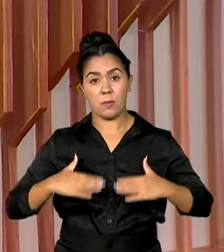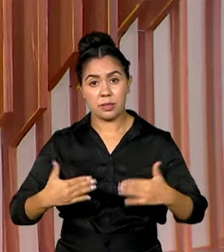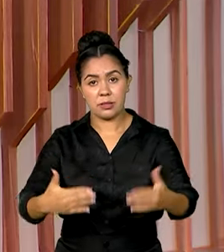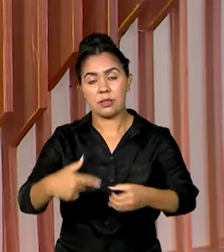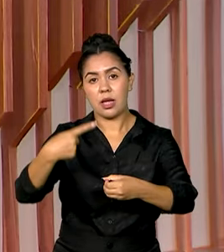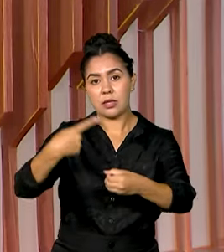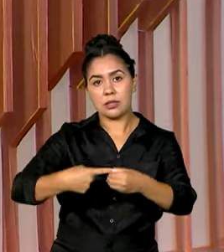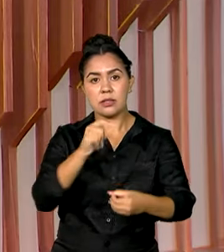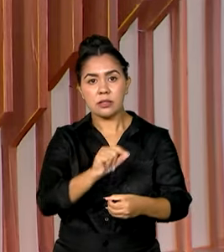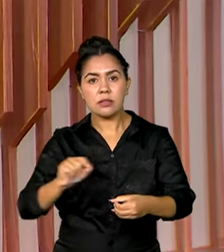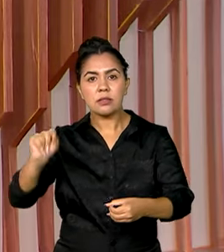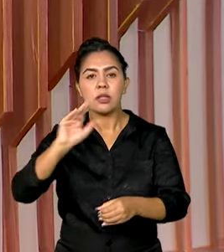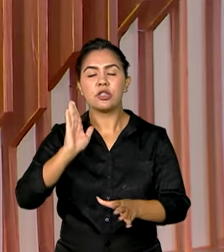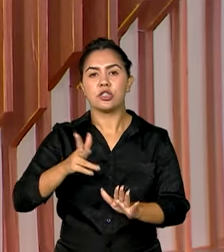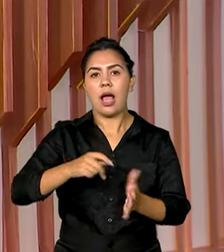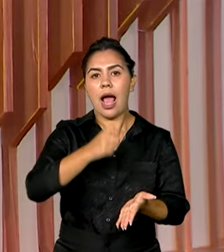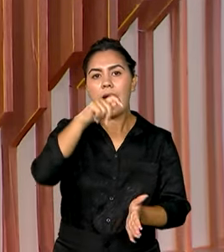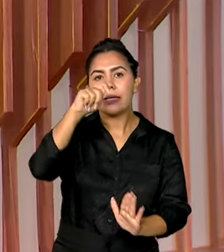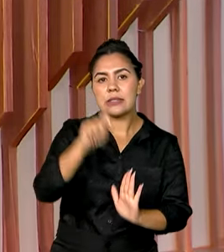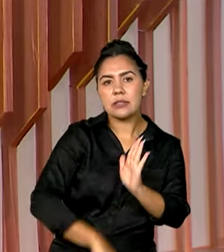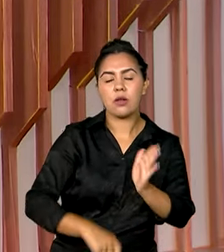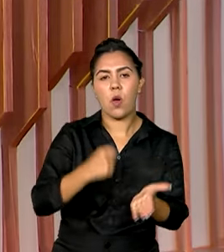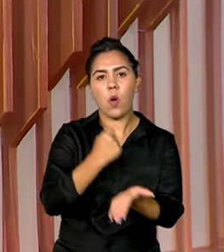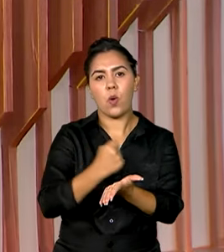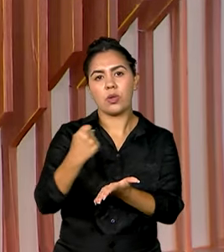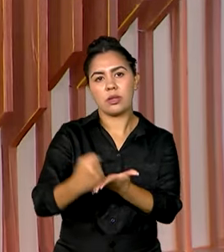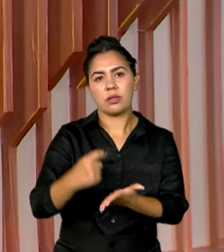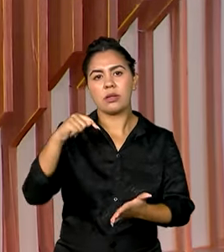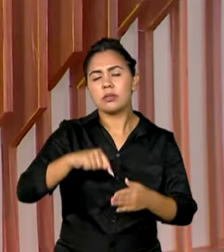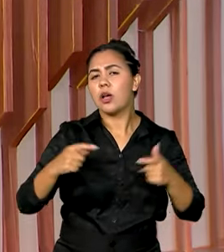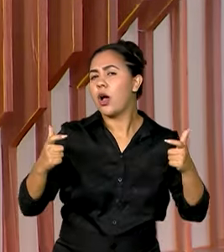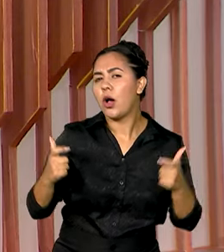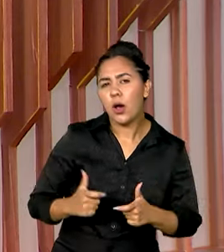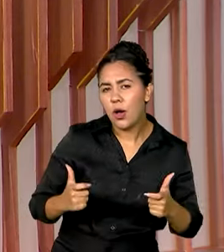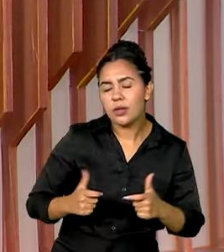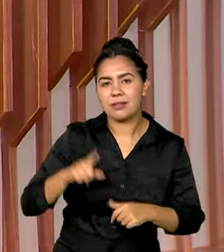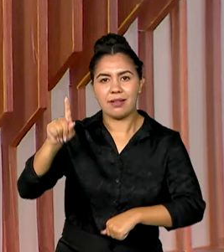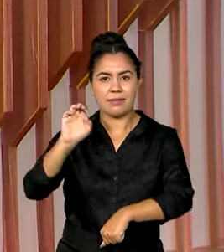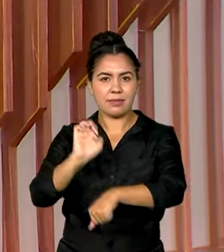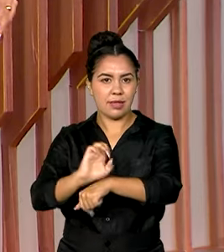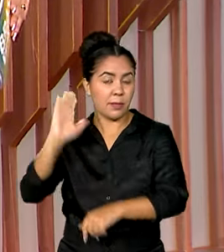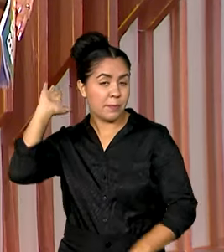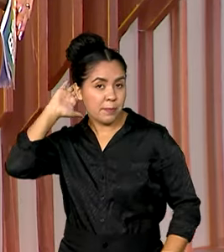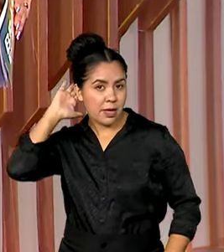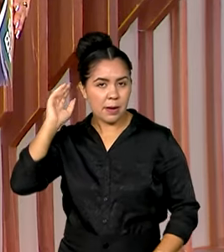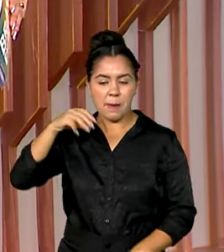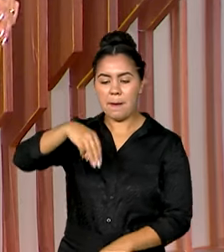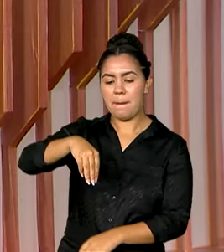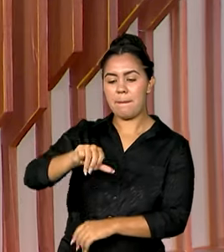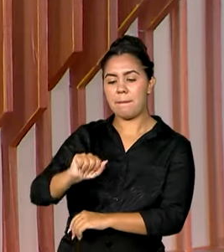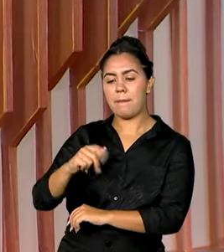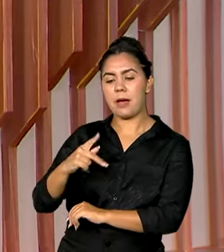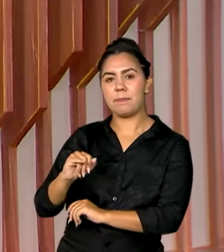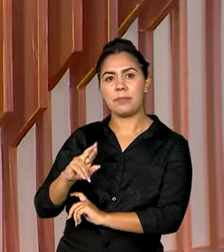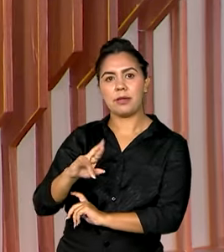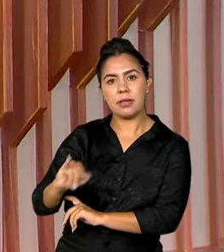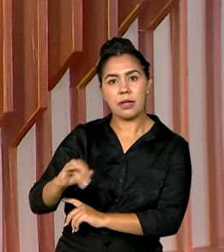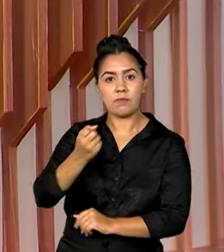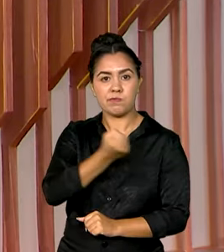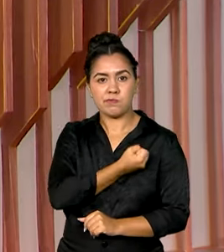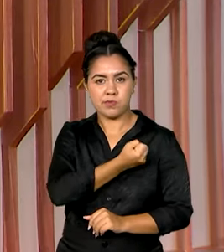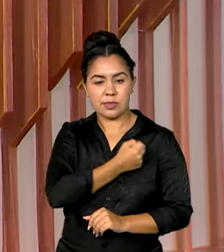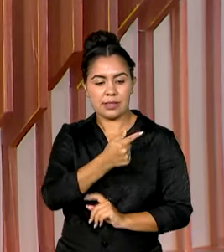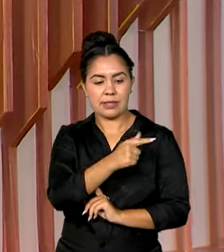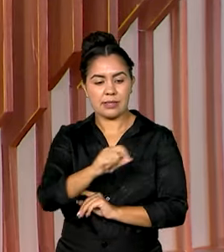contratação da obra da nova ponte do Mapiri, em Santarém, no Pará. A nova estrutura, com 700 metros de